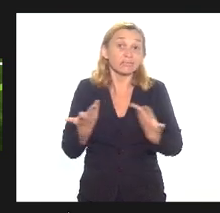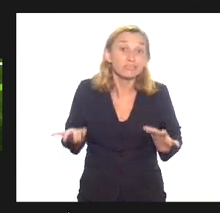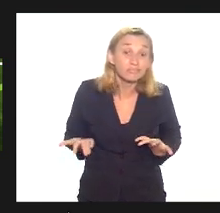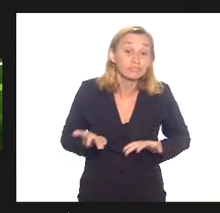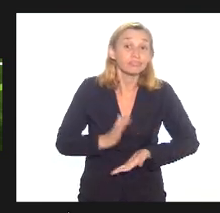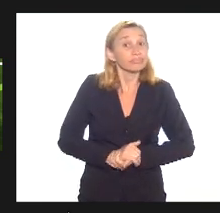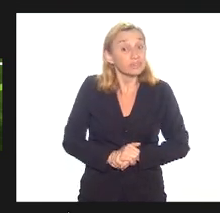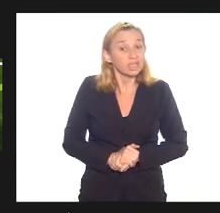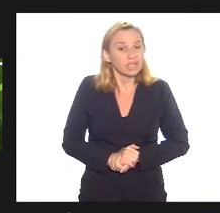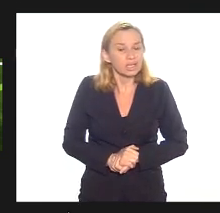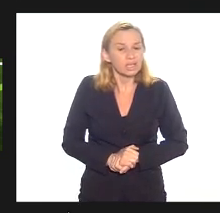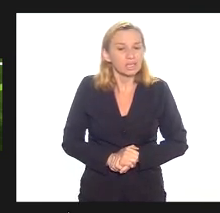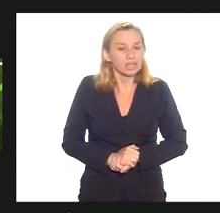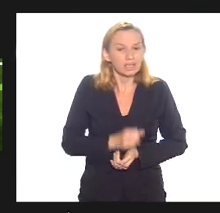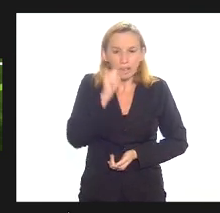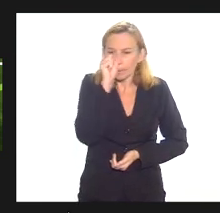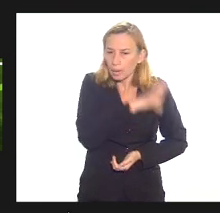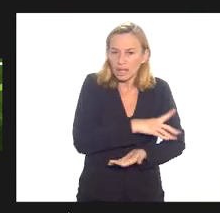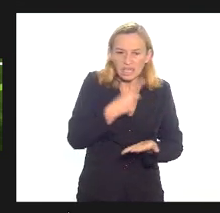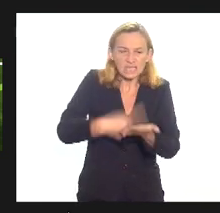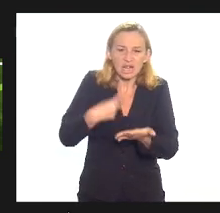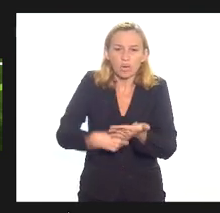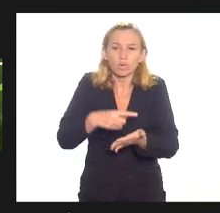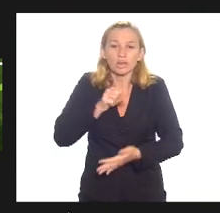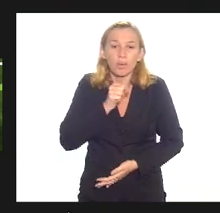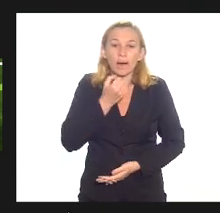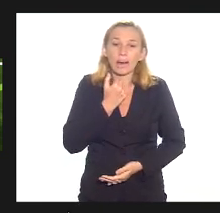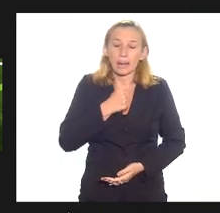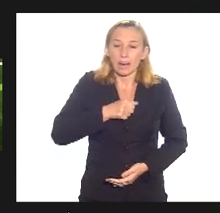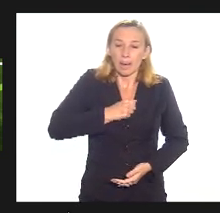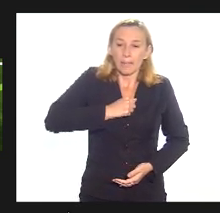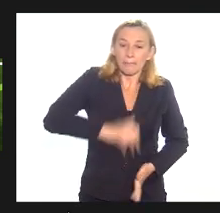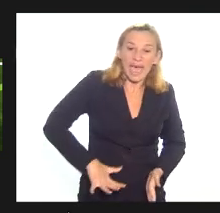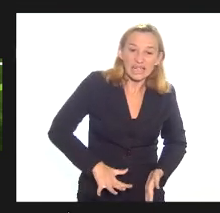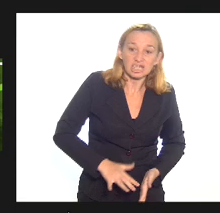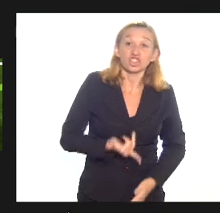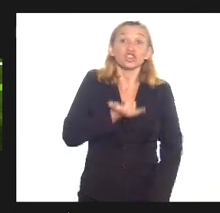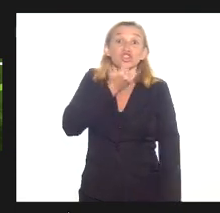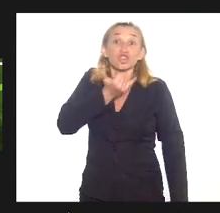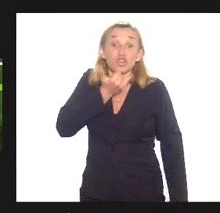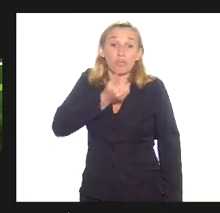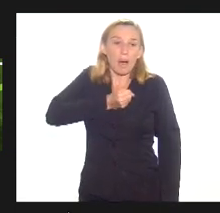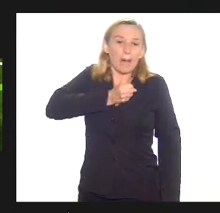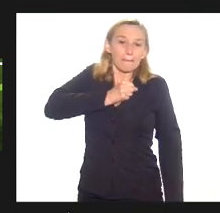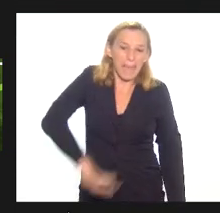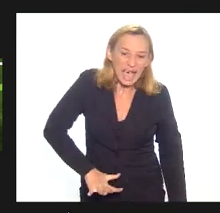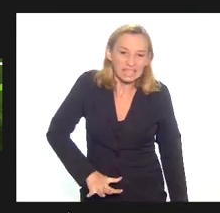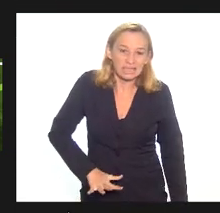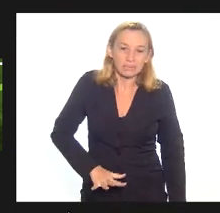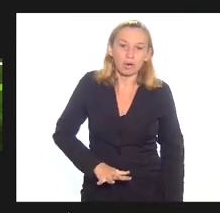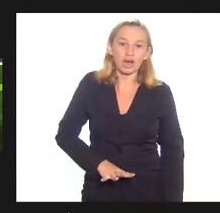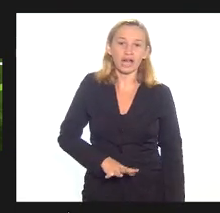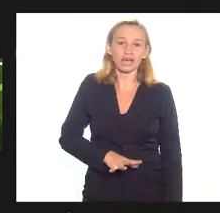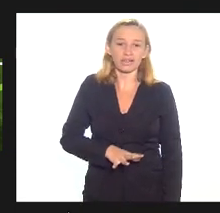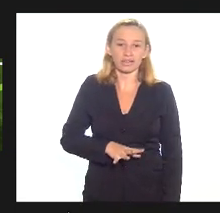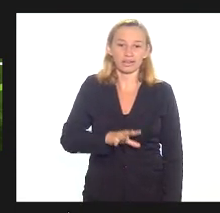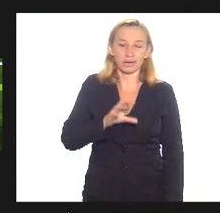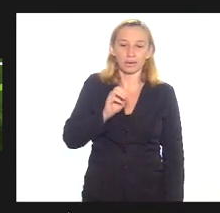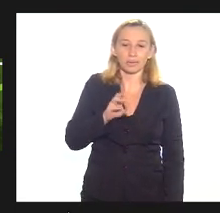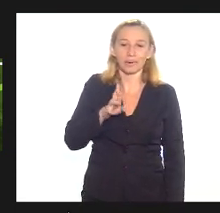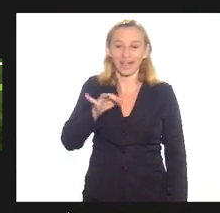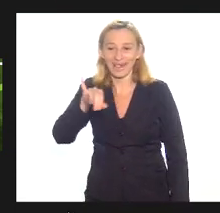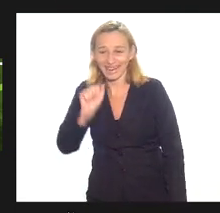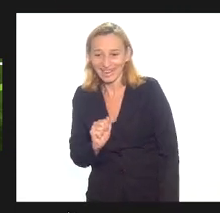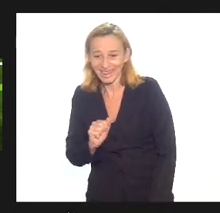para de hipocrisia esse acordo é uma merda desculpa presidente desculpa o termo isso é uma porcaria isso é uma